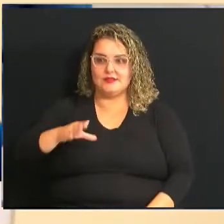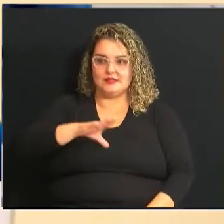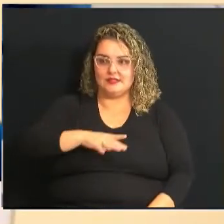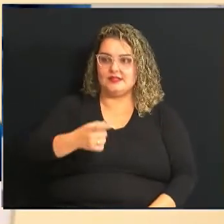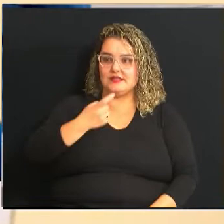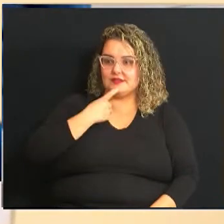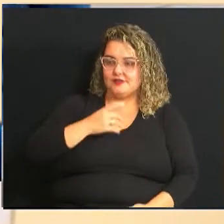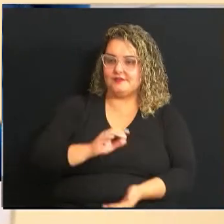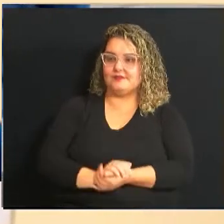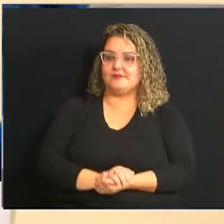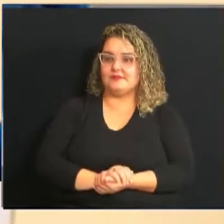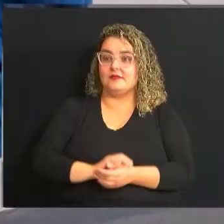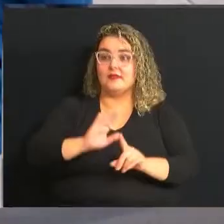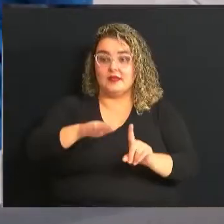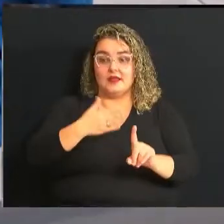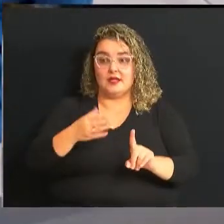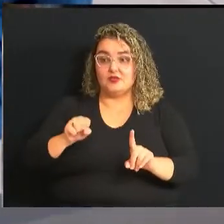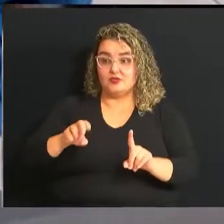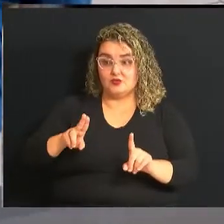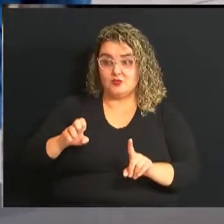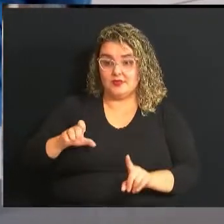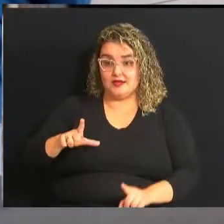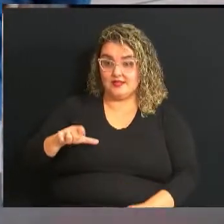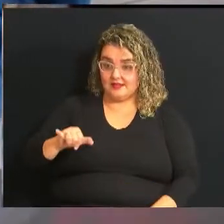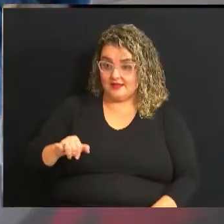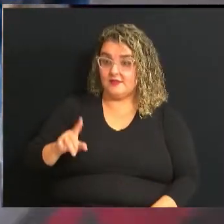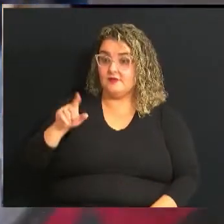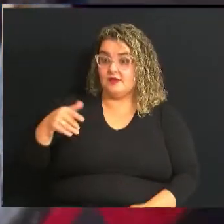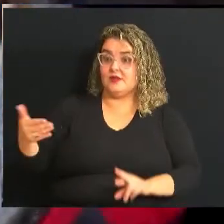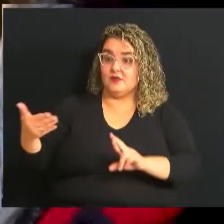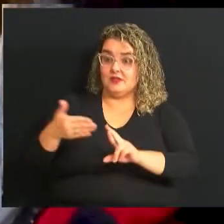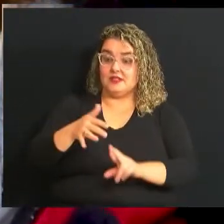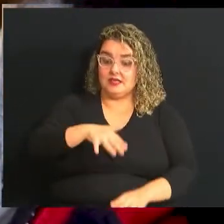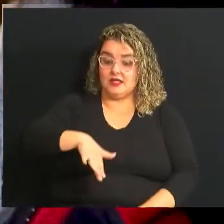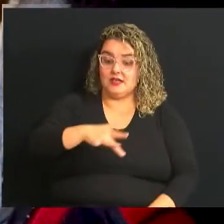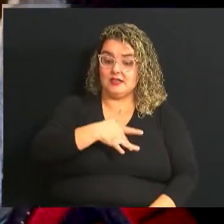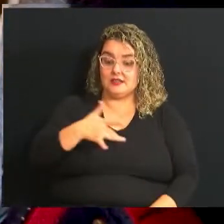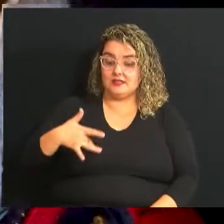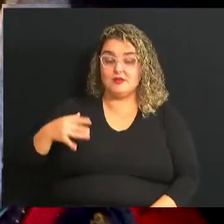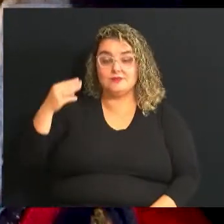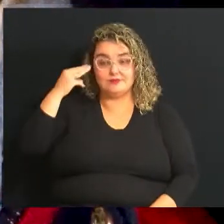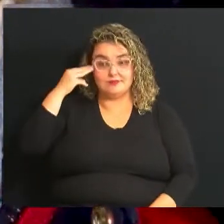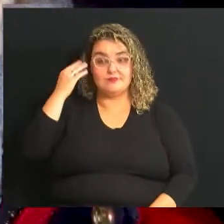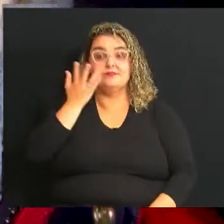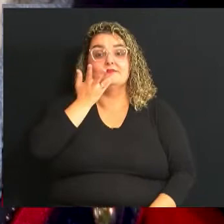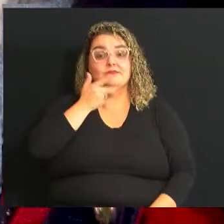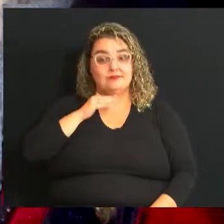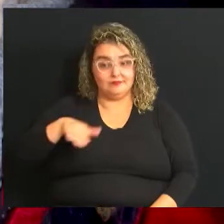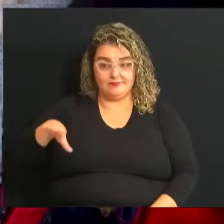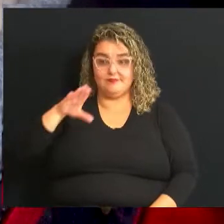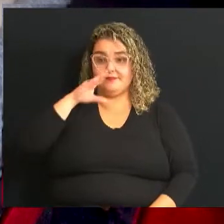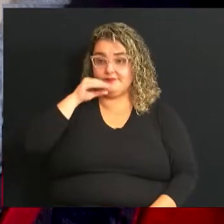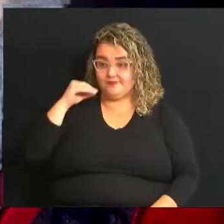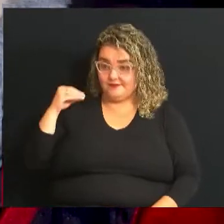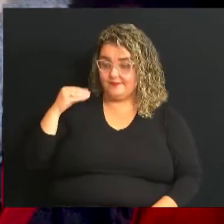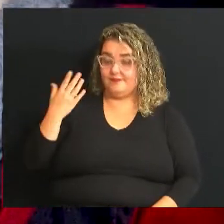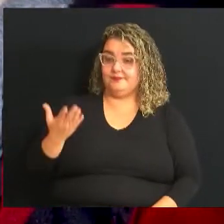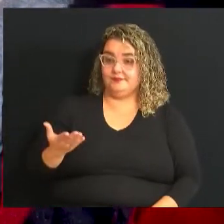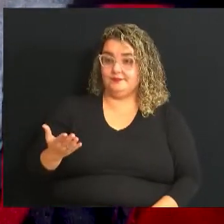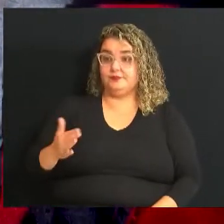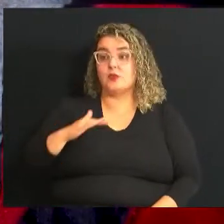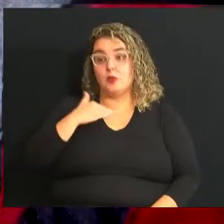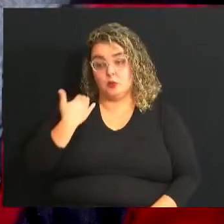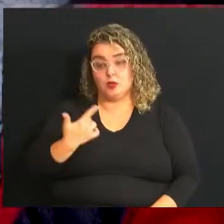vidas, na cidade de Campinas. A homenageada Sueli Cabral foi referência na área da saúde mental de crianças e